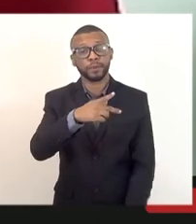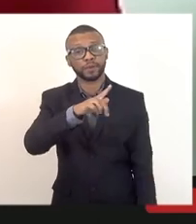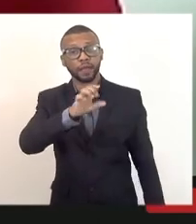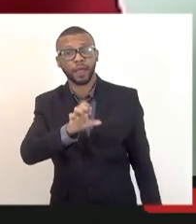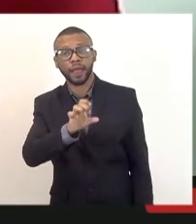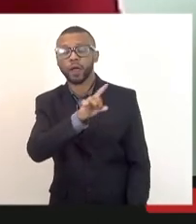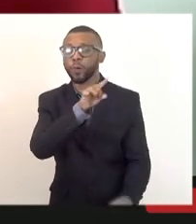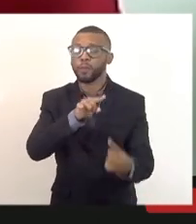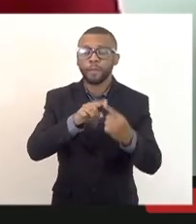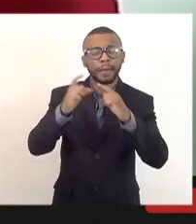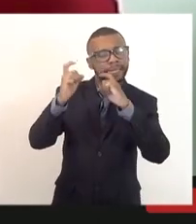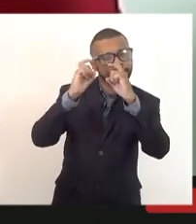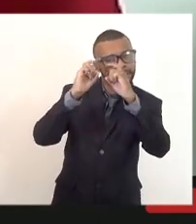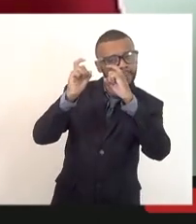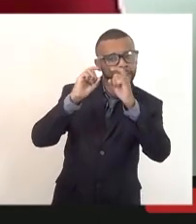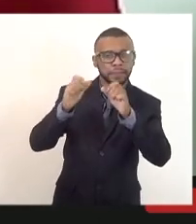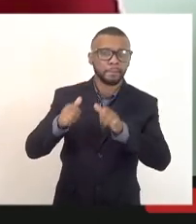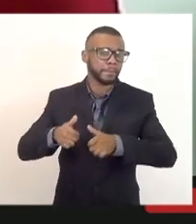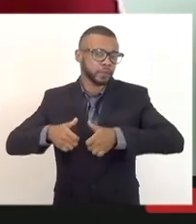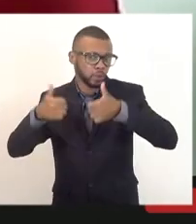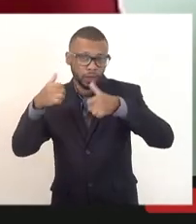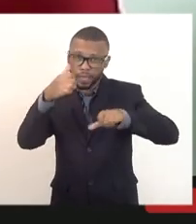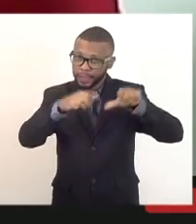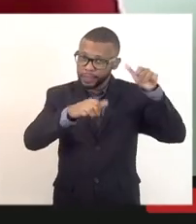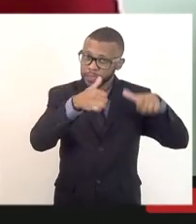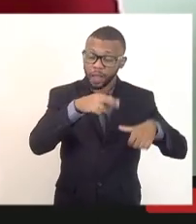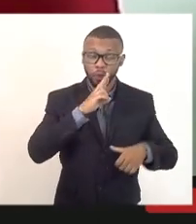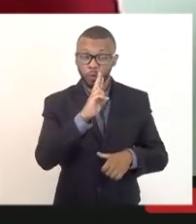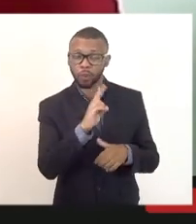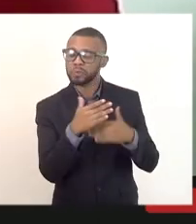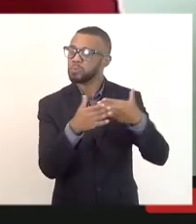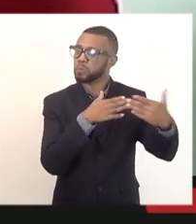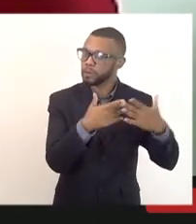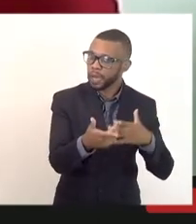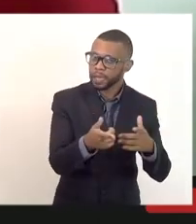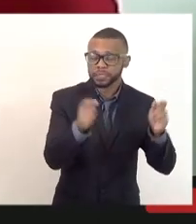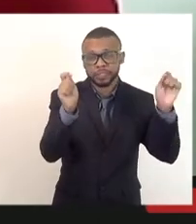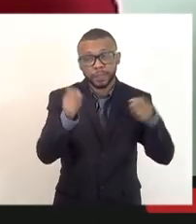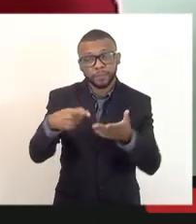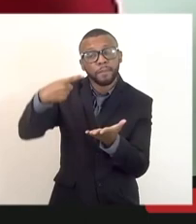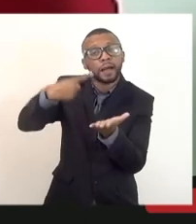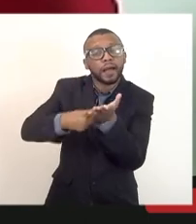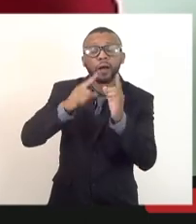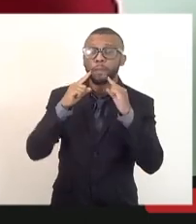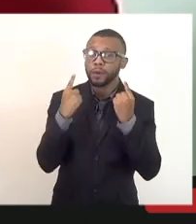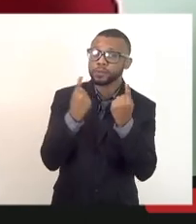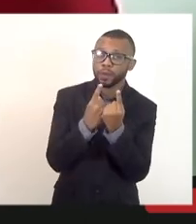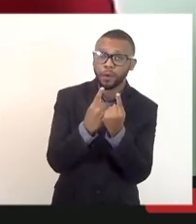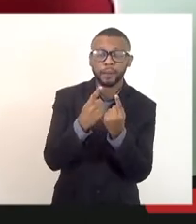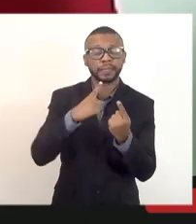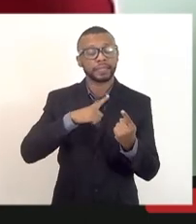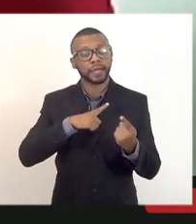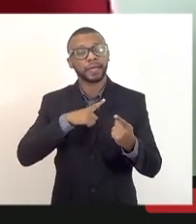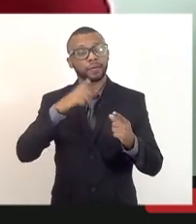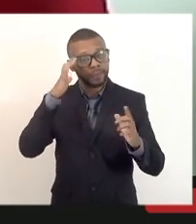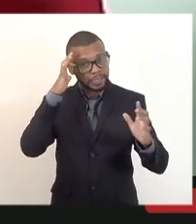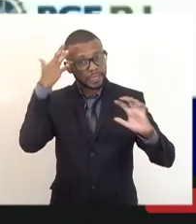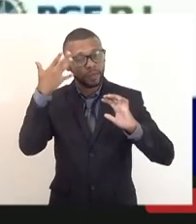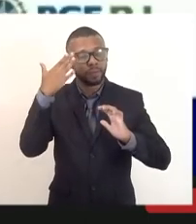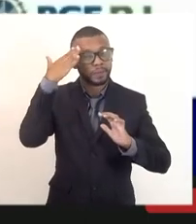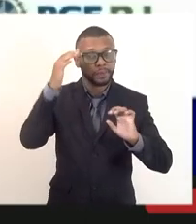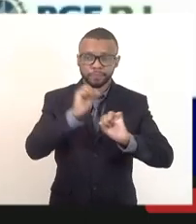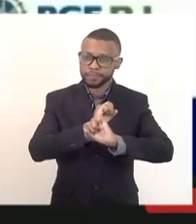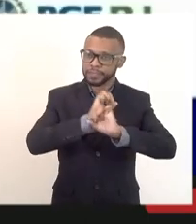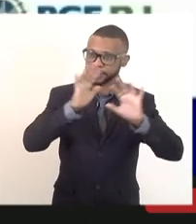análise, que seja lá qual for a resposta, a gente possa ter uma reunião para estar mais próximo dessa decisão. Com